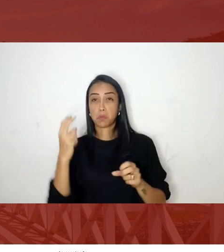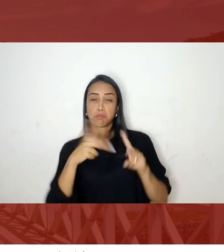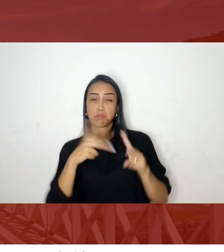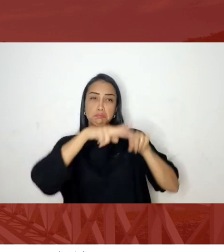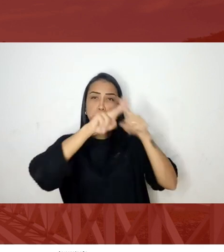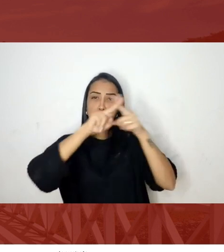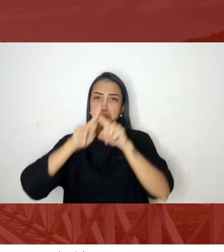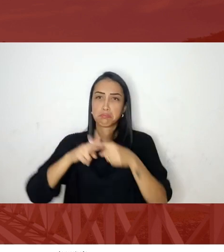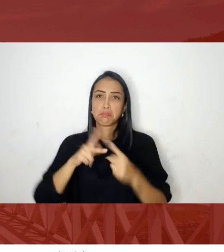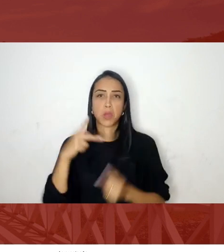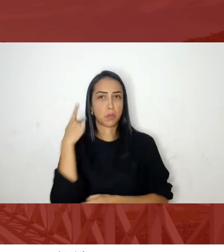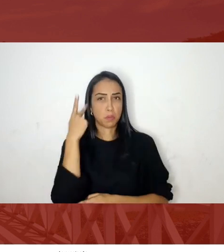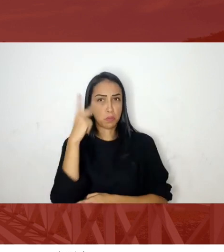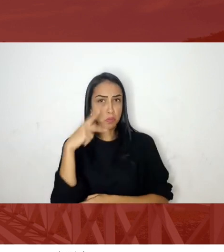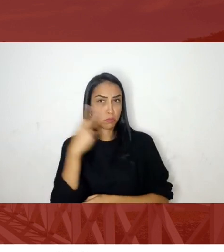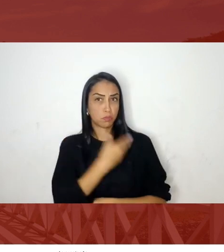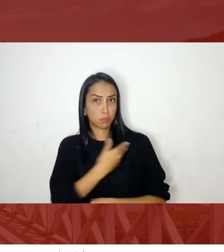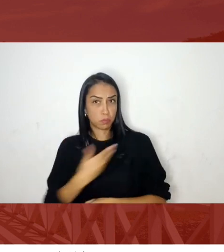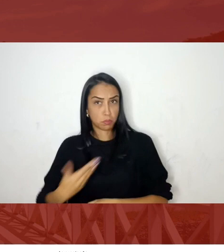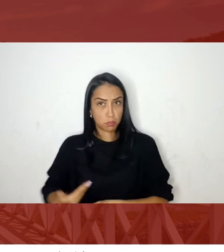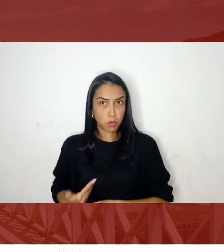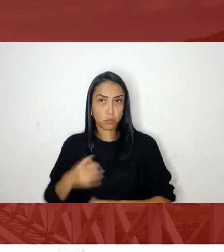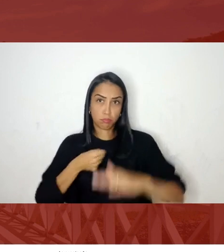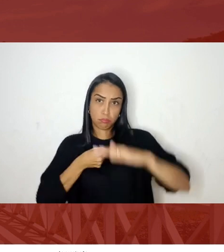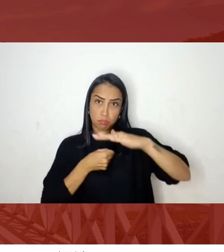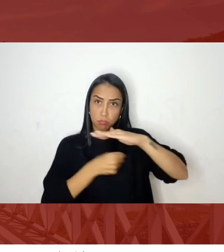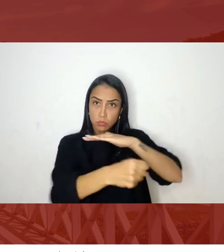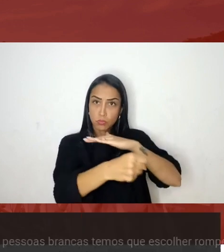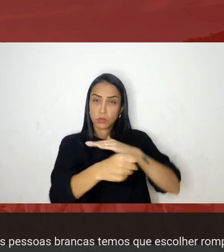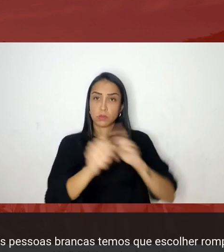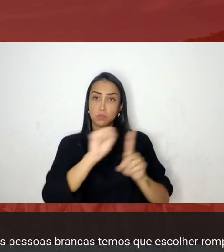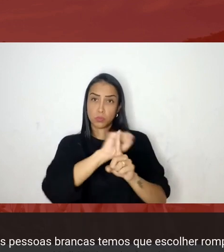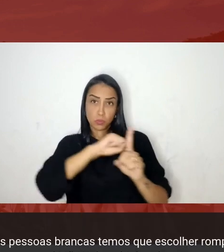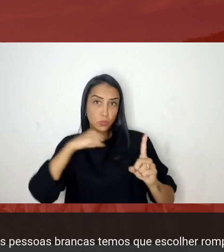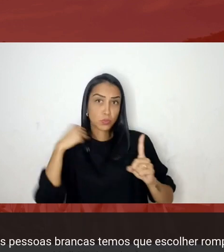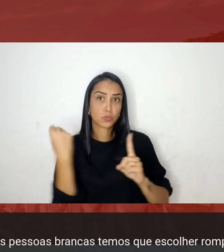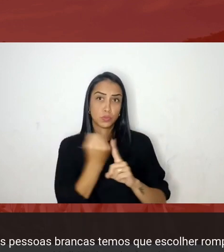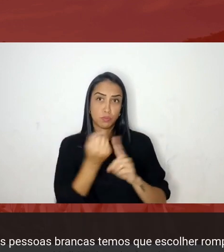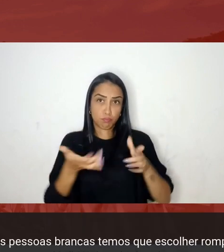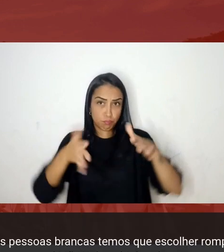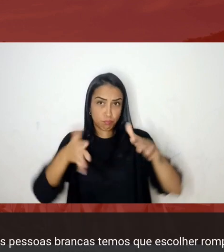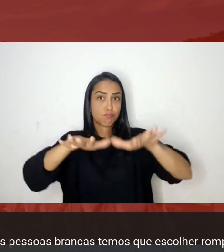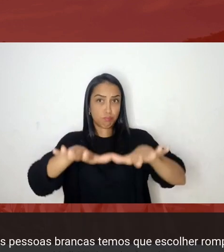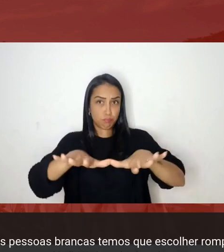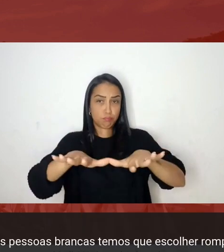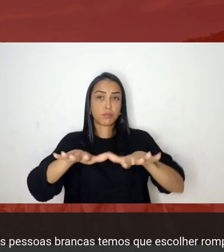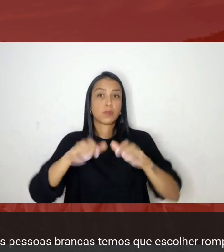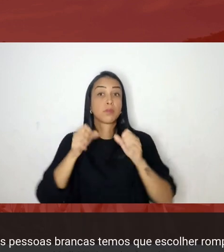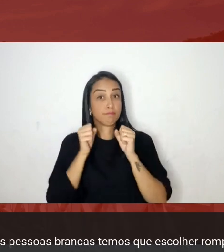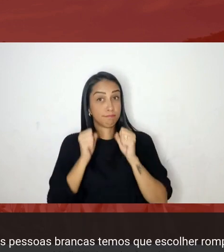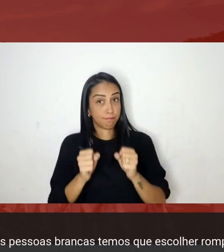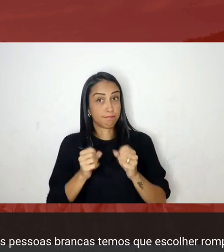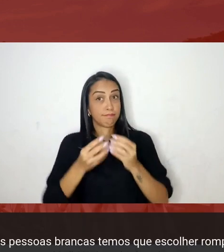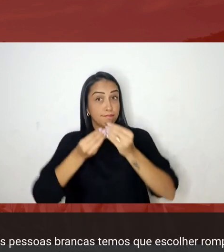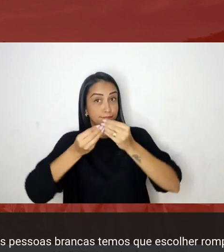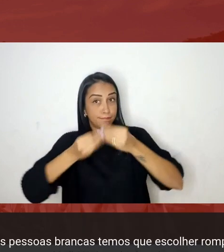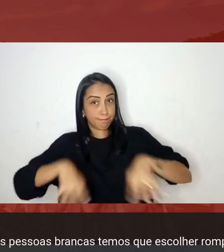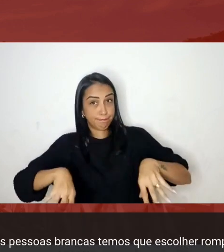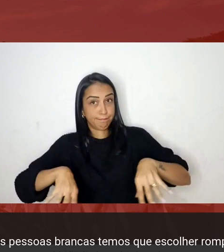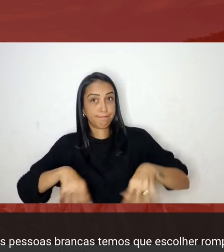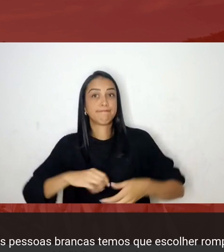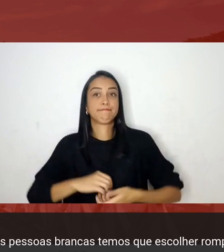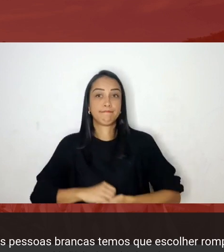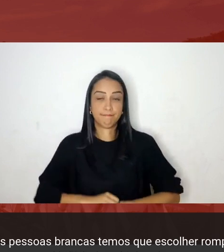inclusão social nós podemos estar perdendo o bonde da história as